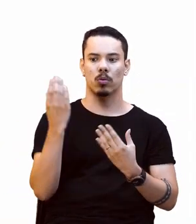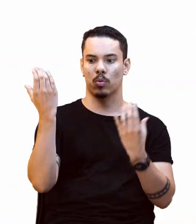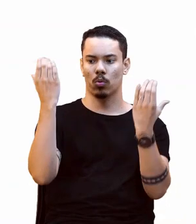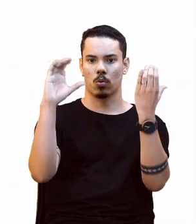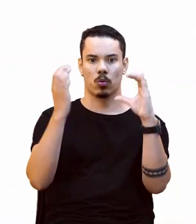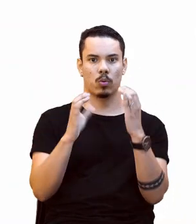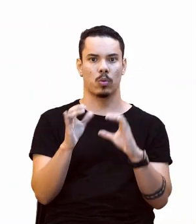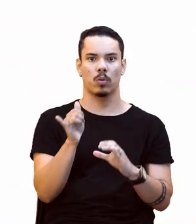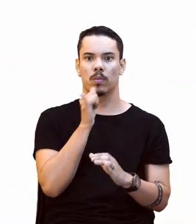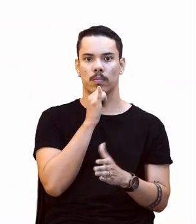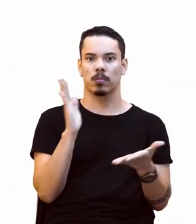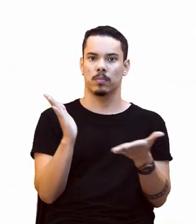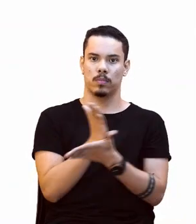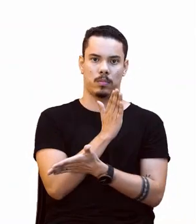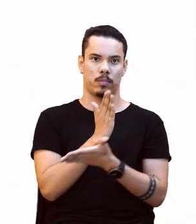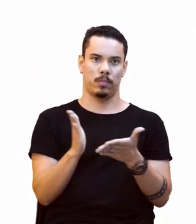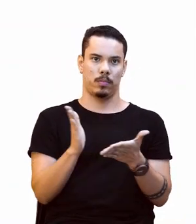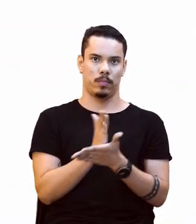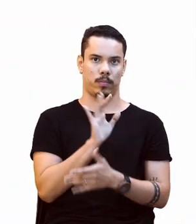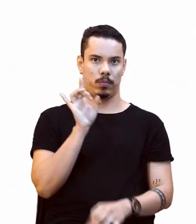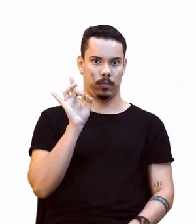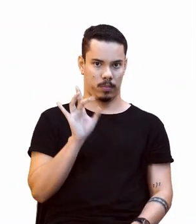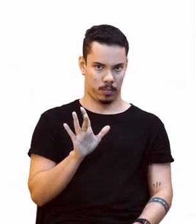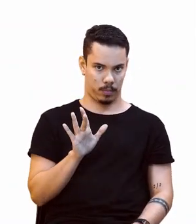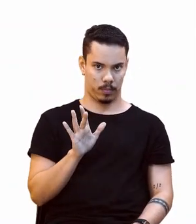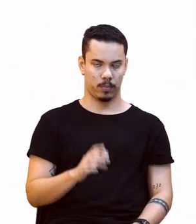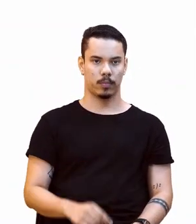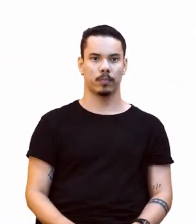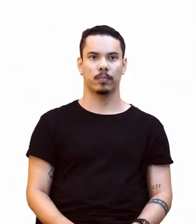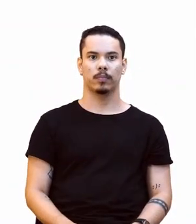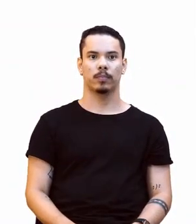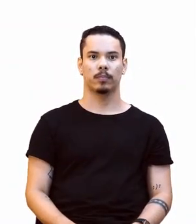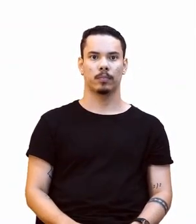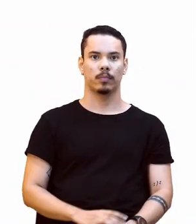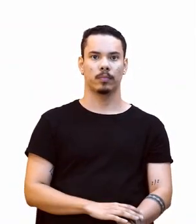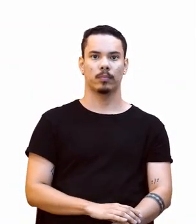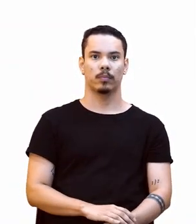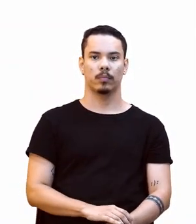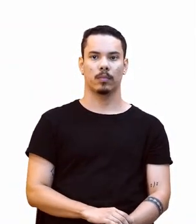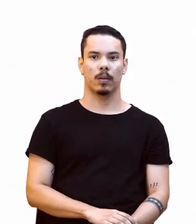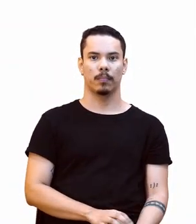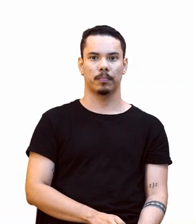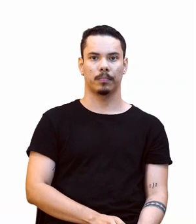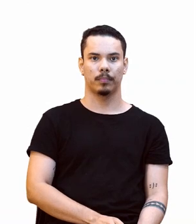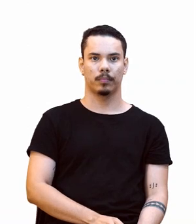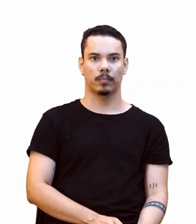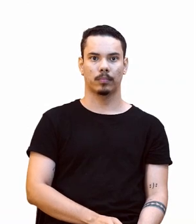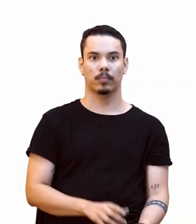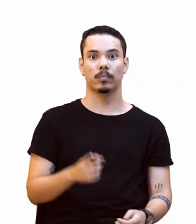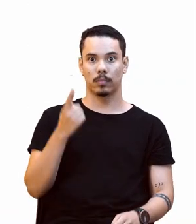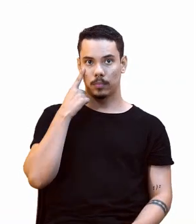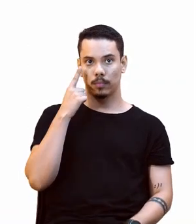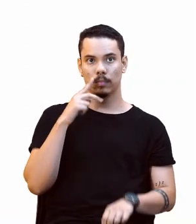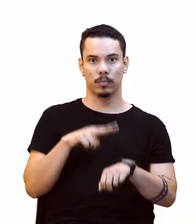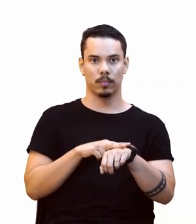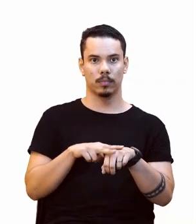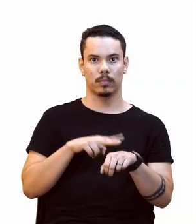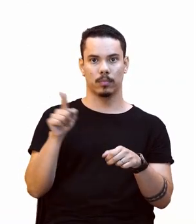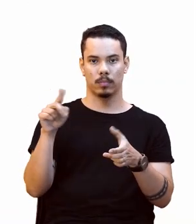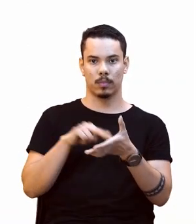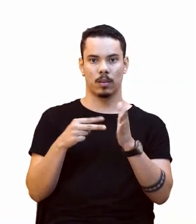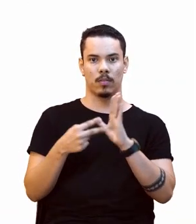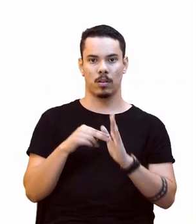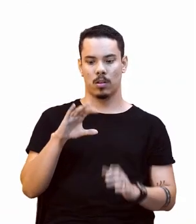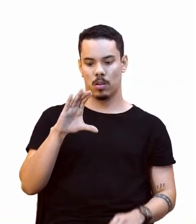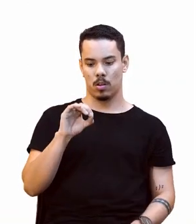colocam. Tá aí. Ó. O corredor é assim, esse é o corredor ecológico. Vamos dizer, eu vou